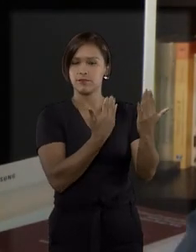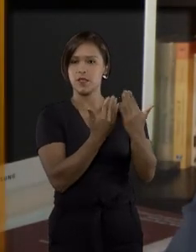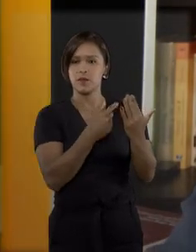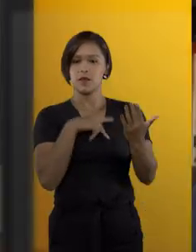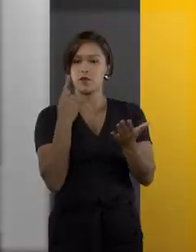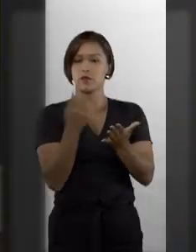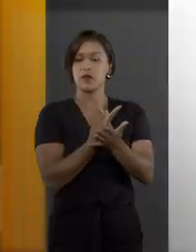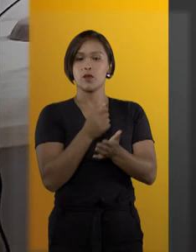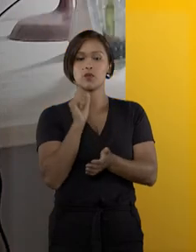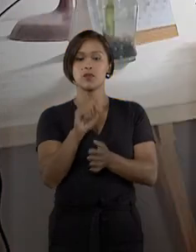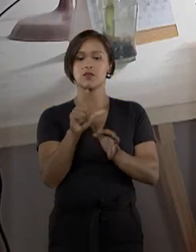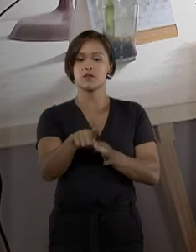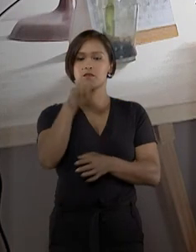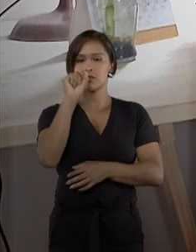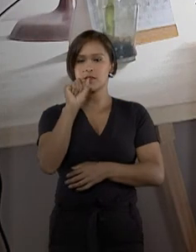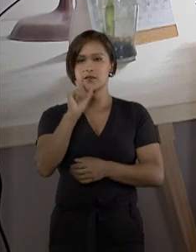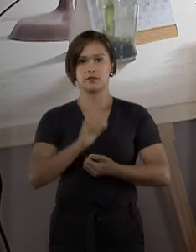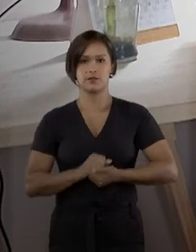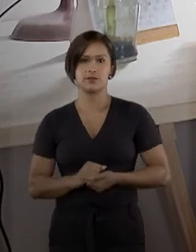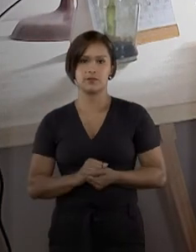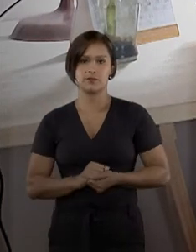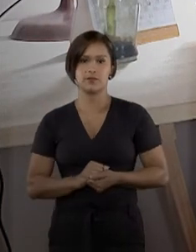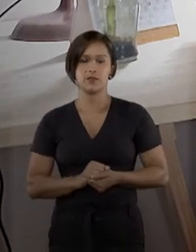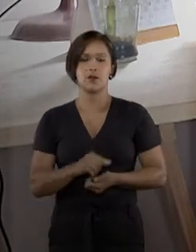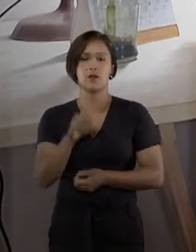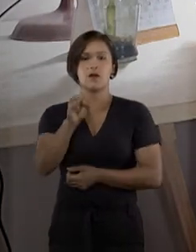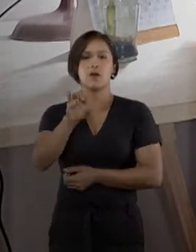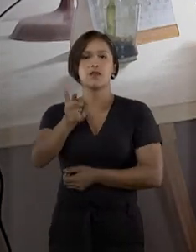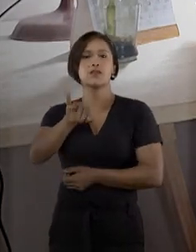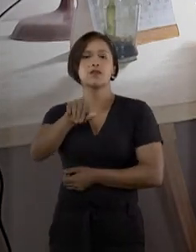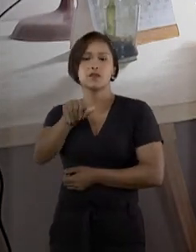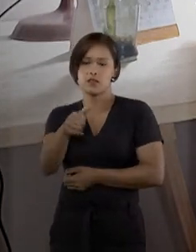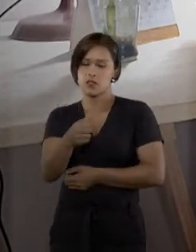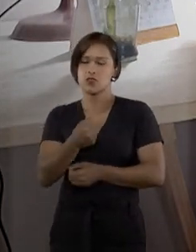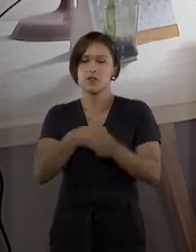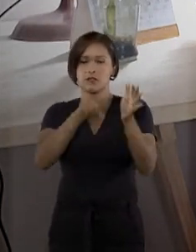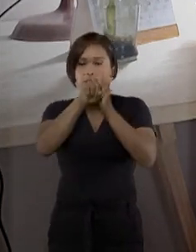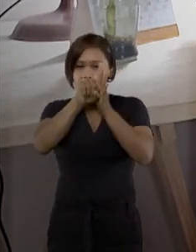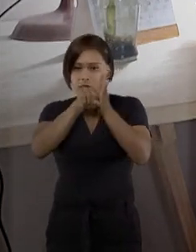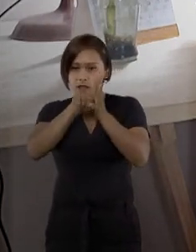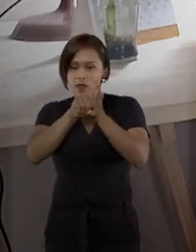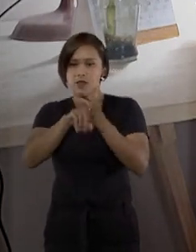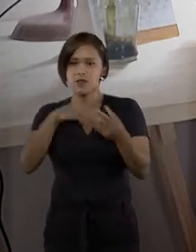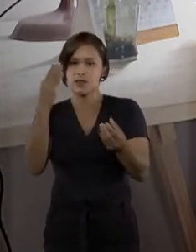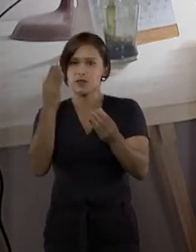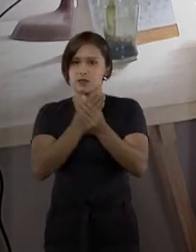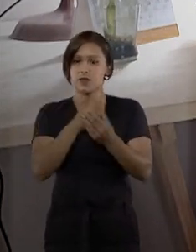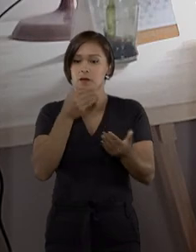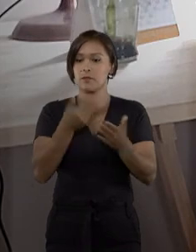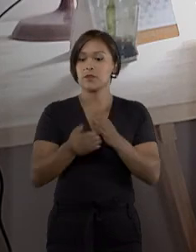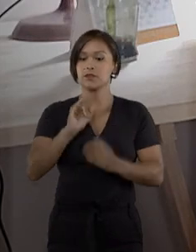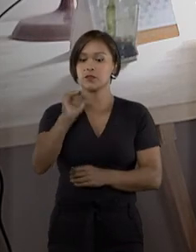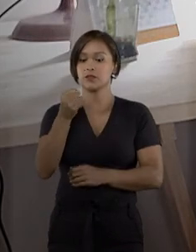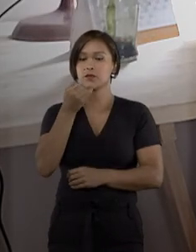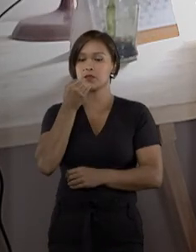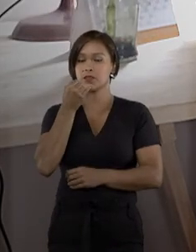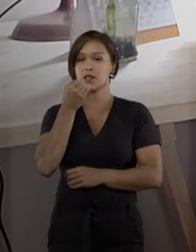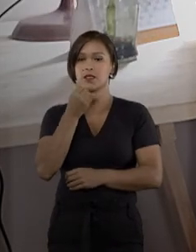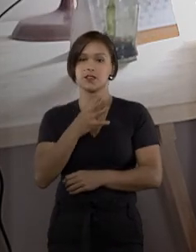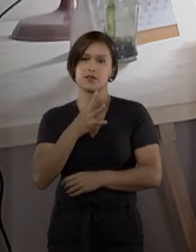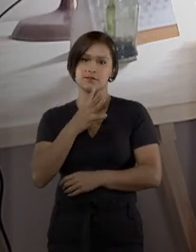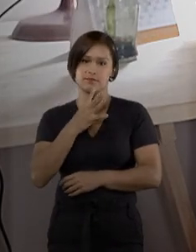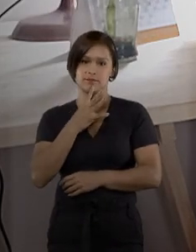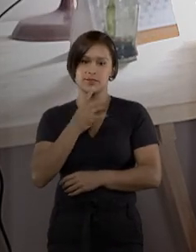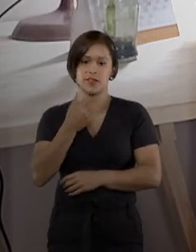específica. O Superior Tribunal de Justiça analisou casos em que a perda de uma chance foi reconhecida. Vai lá